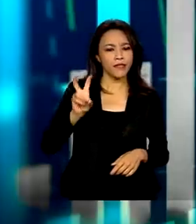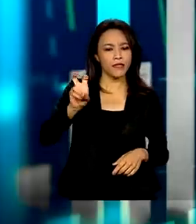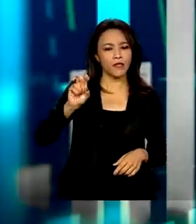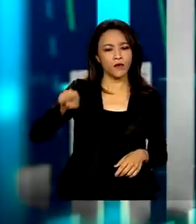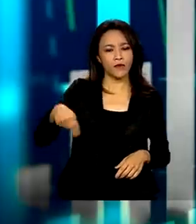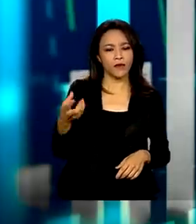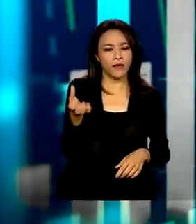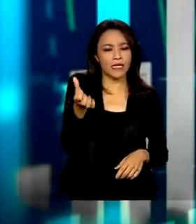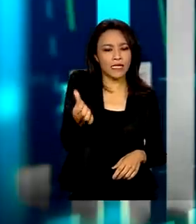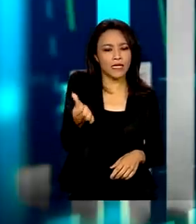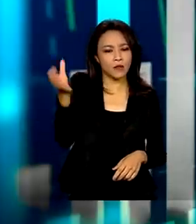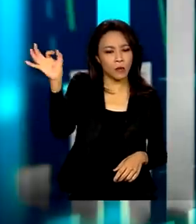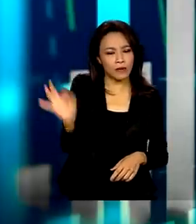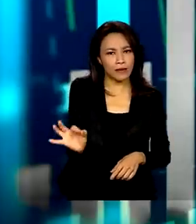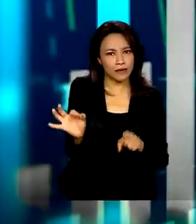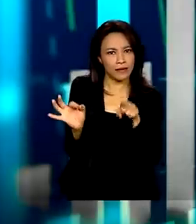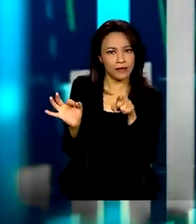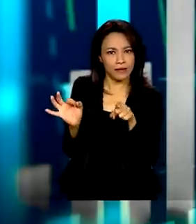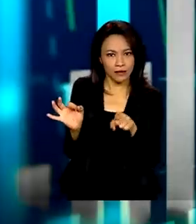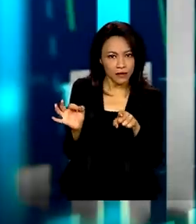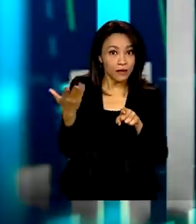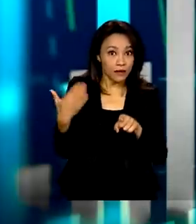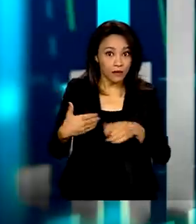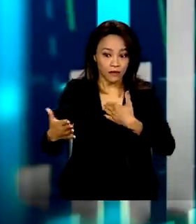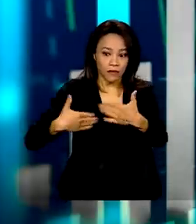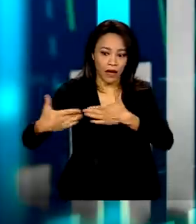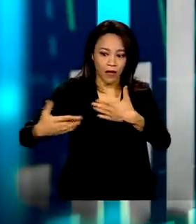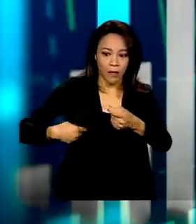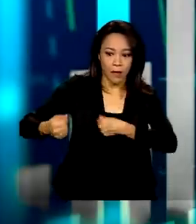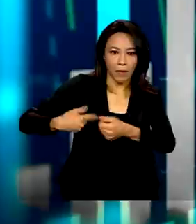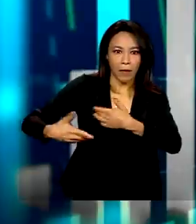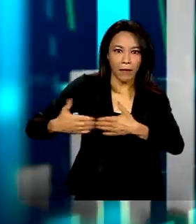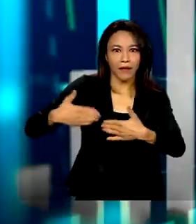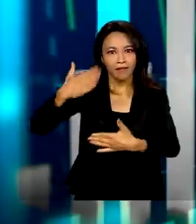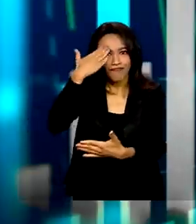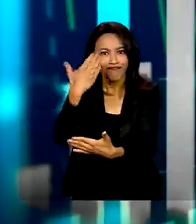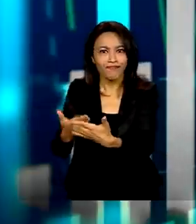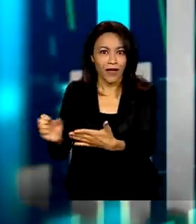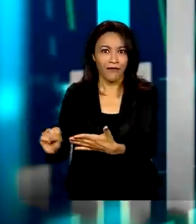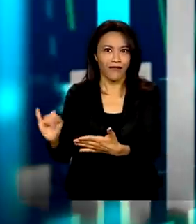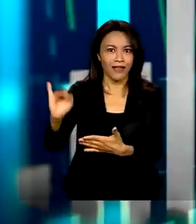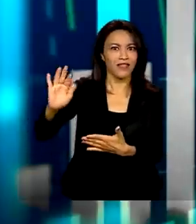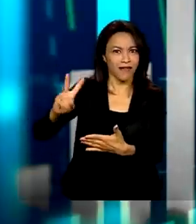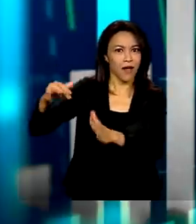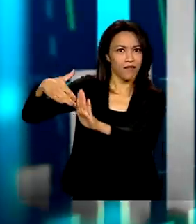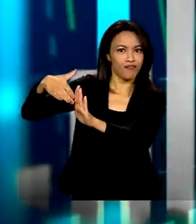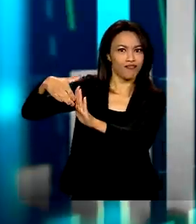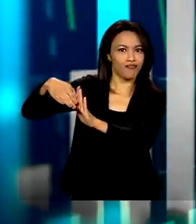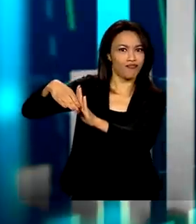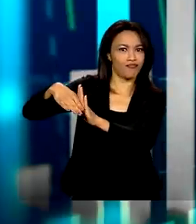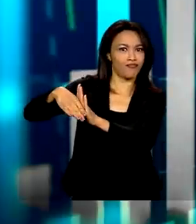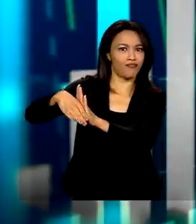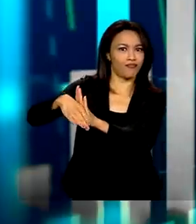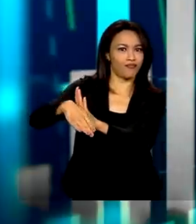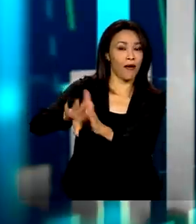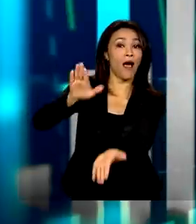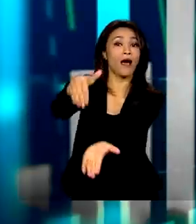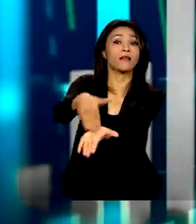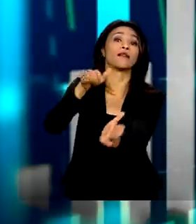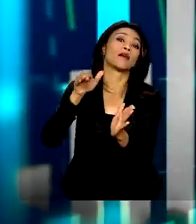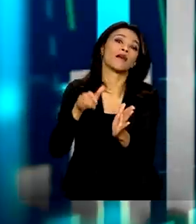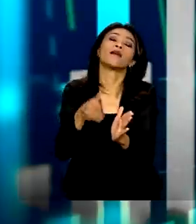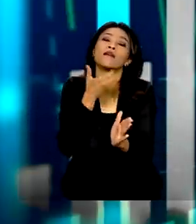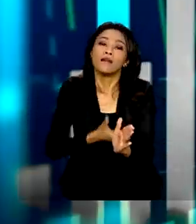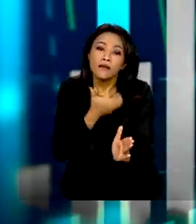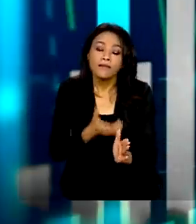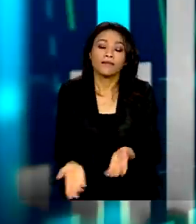,6%. Ou seja, o mercado está confiante que a inflação deve continuar nesse ritmo de queda até o final do ano. Já